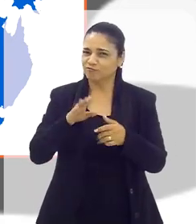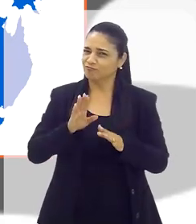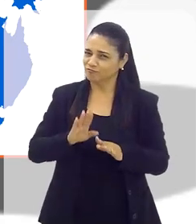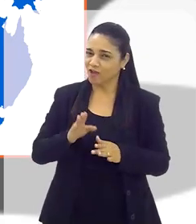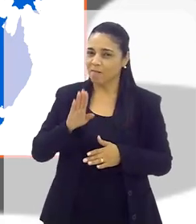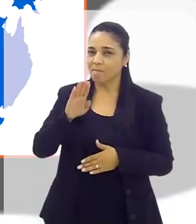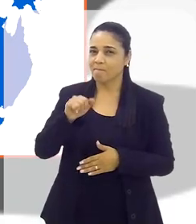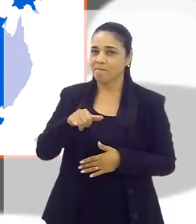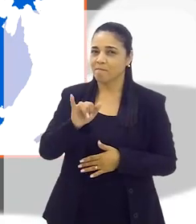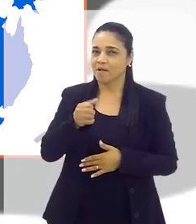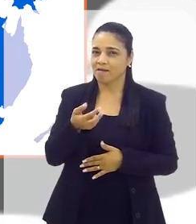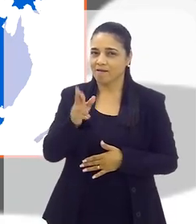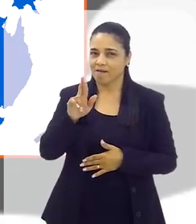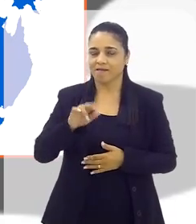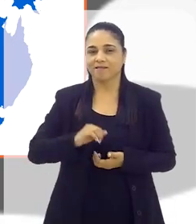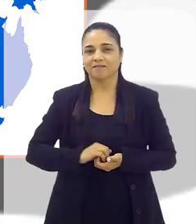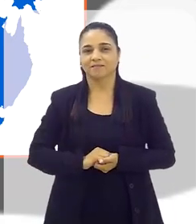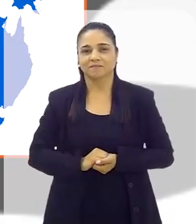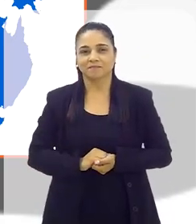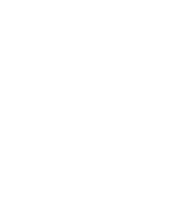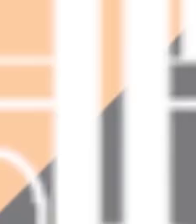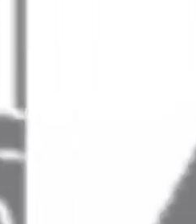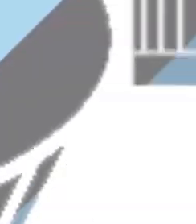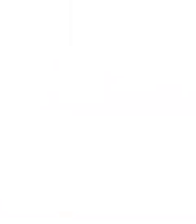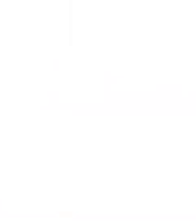que a gente já volta com o Baiar Botê. É rapidinho.